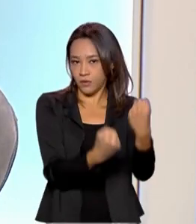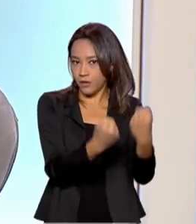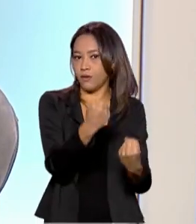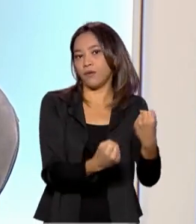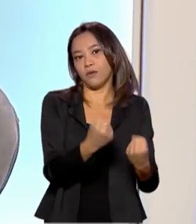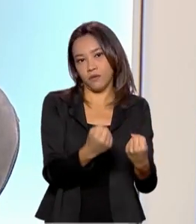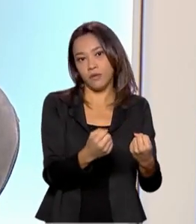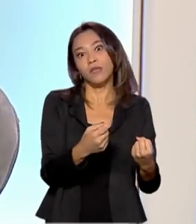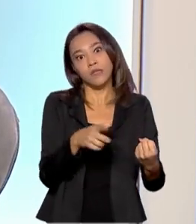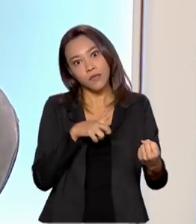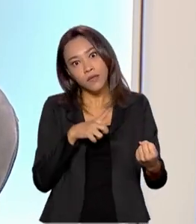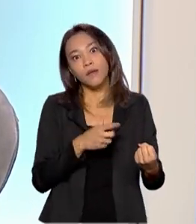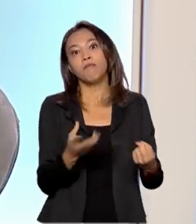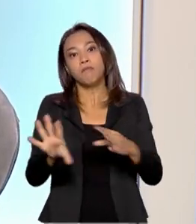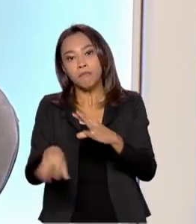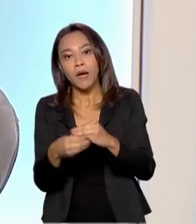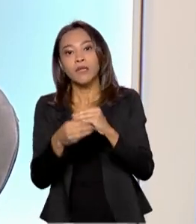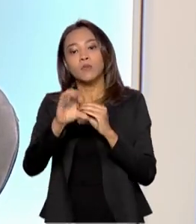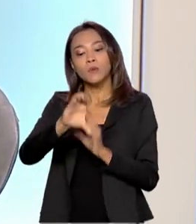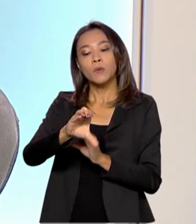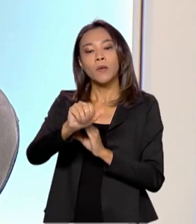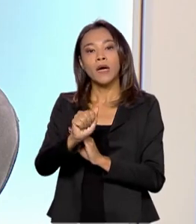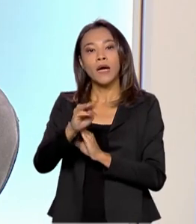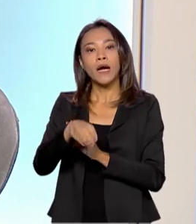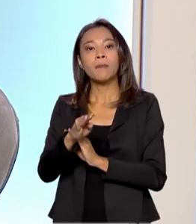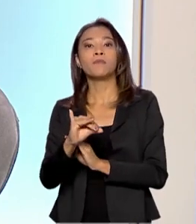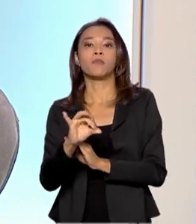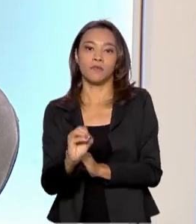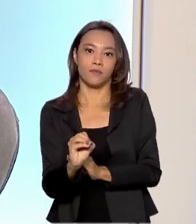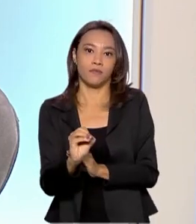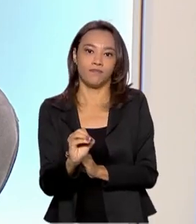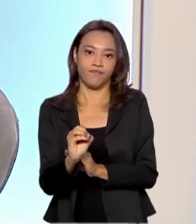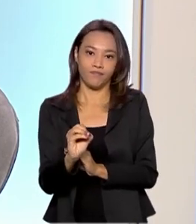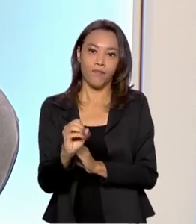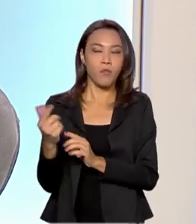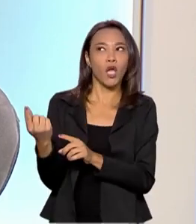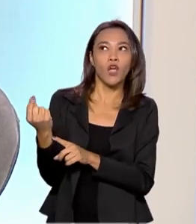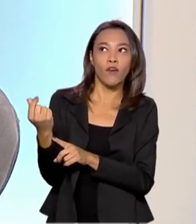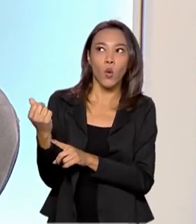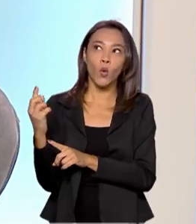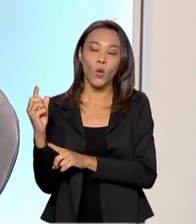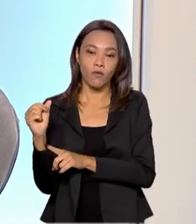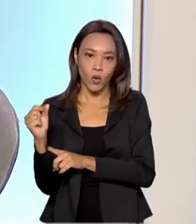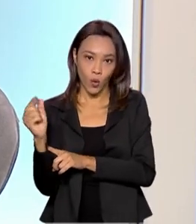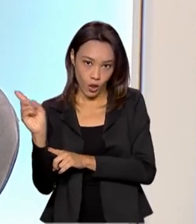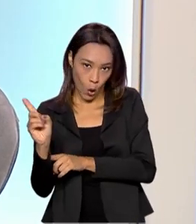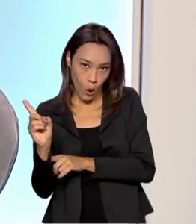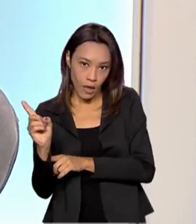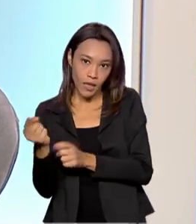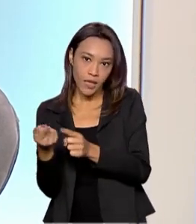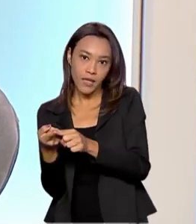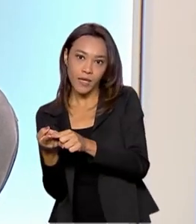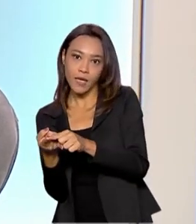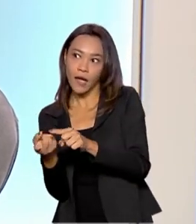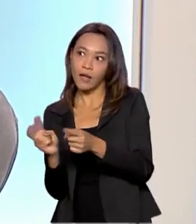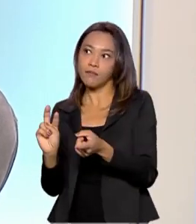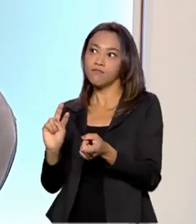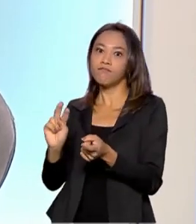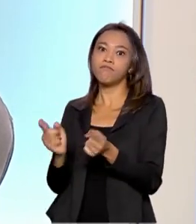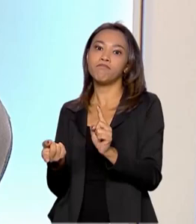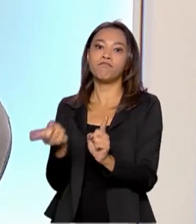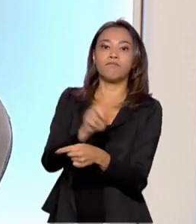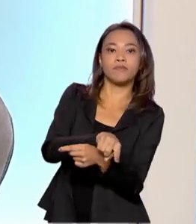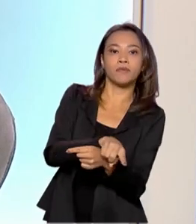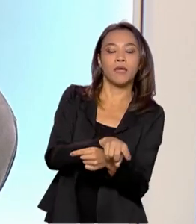o câmbio, porque nós transformamos o que está precificado em dólar para real. Então, isso tem alguns impactos no